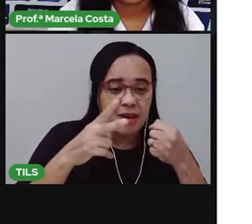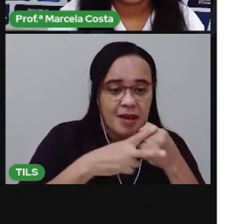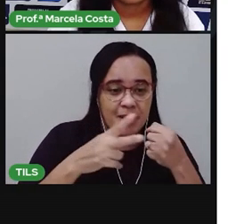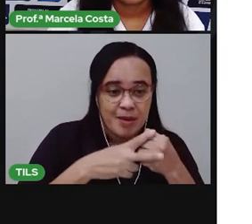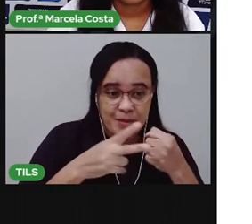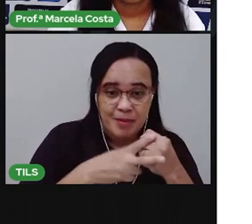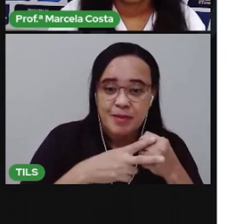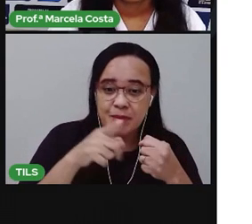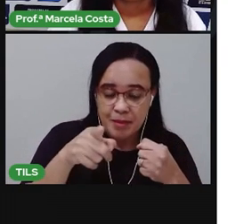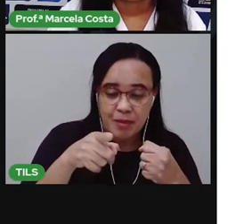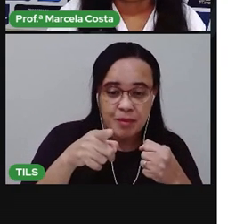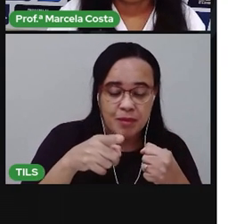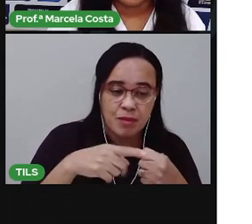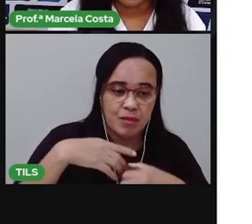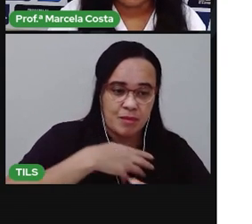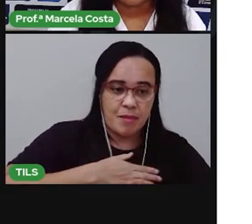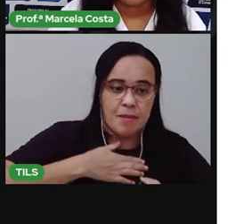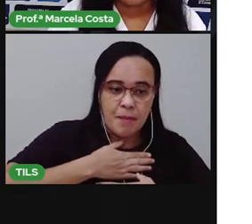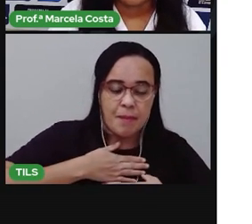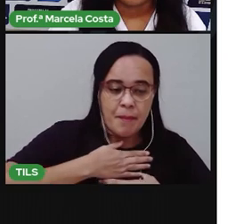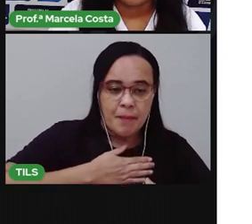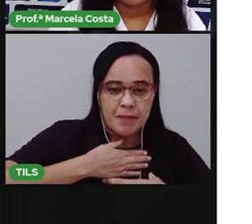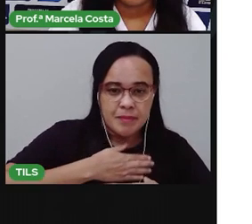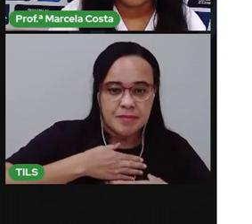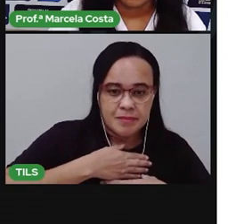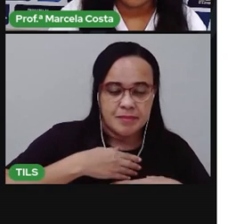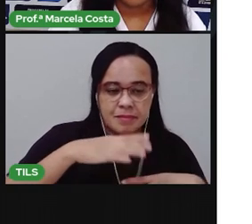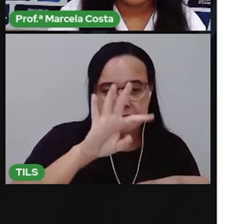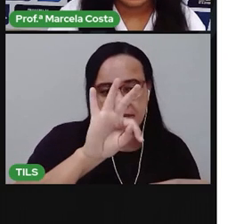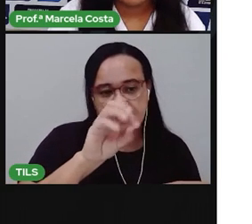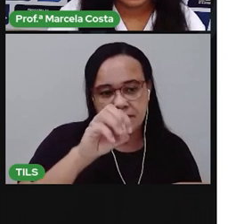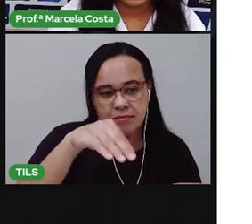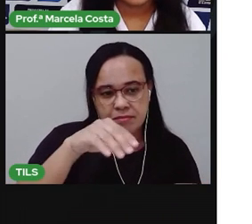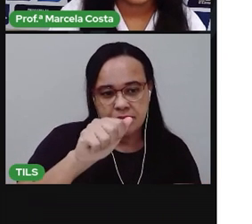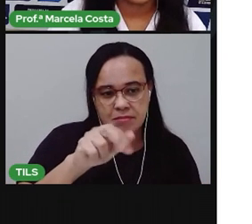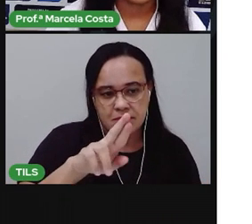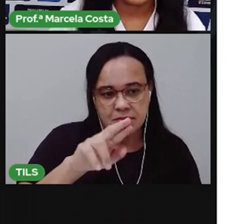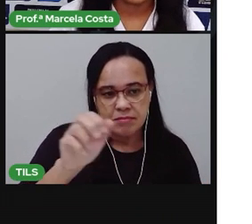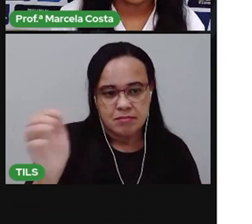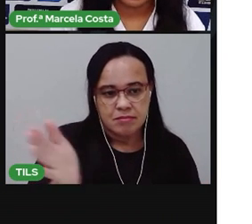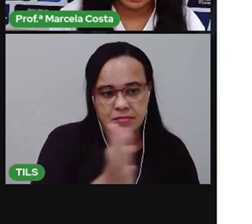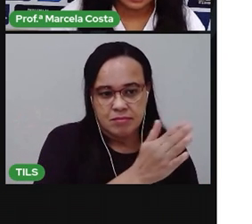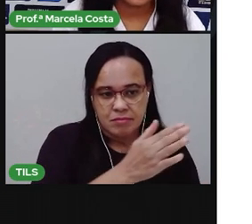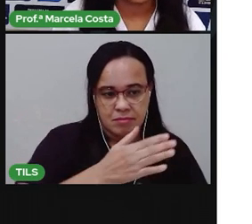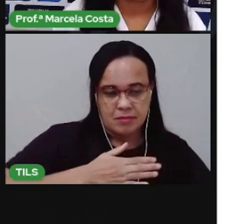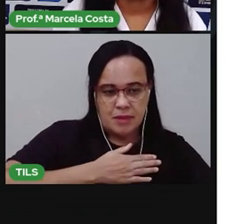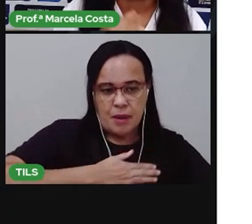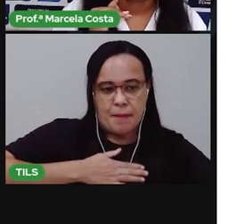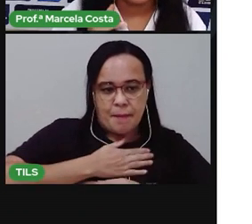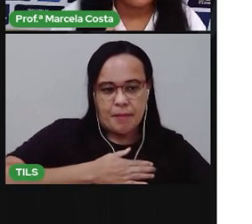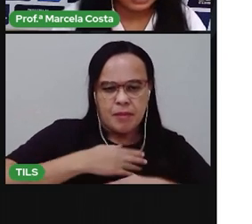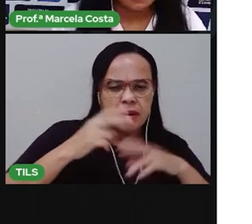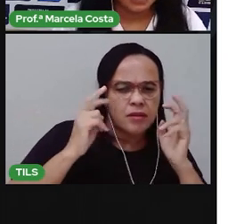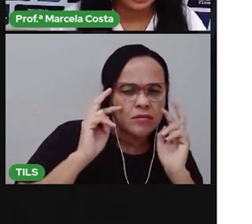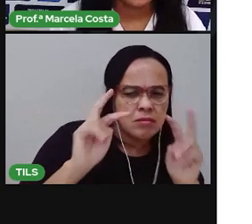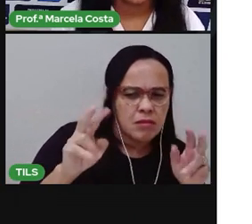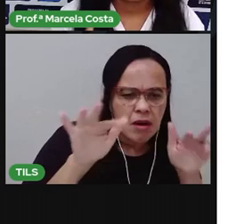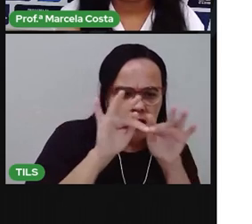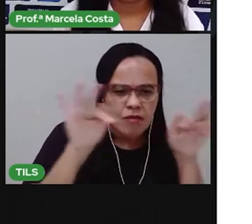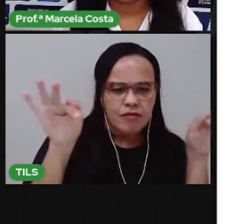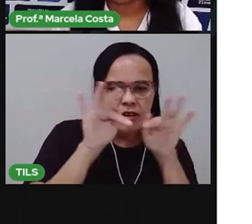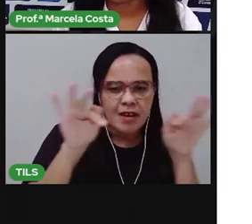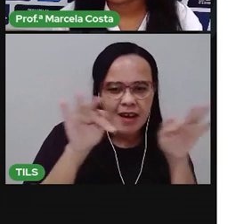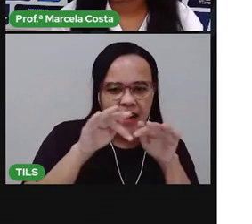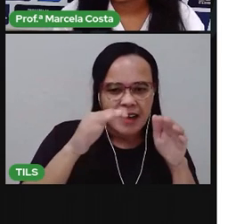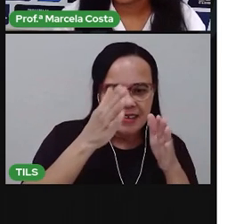Tomar. Bano. Observem, crianças, que nas frases tem um espaço